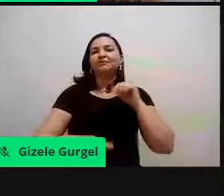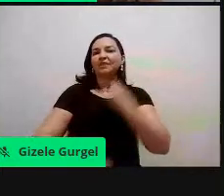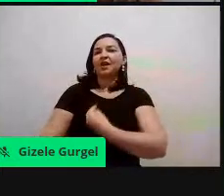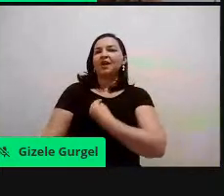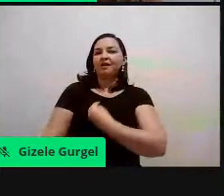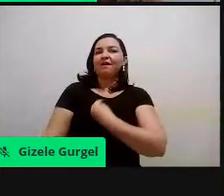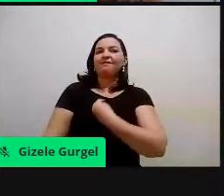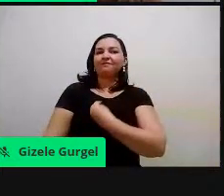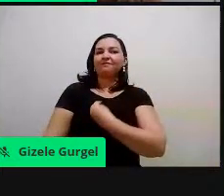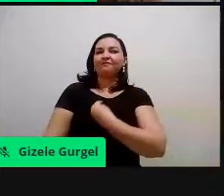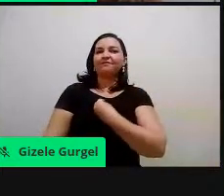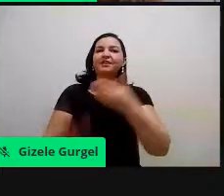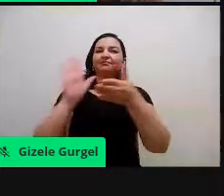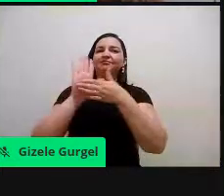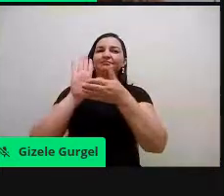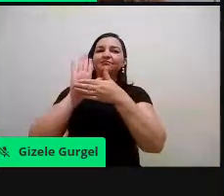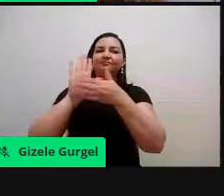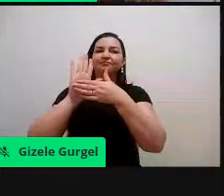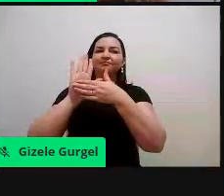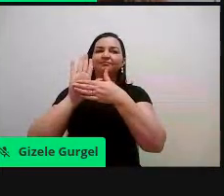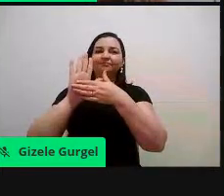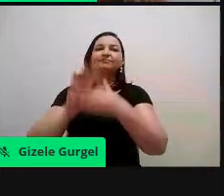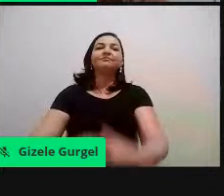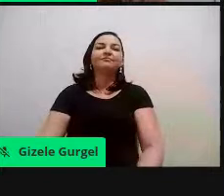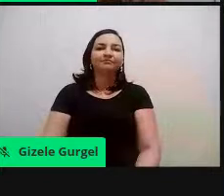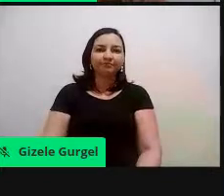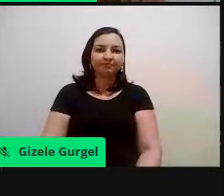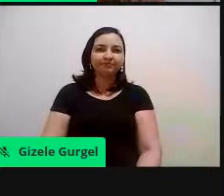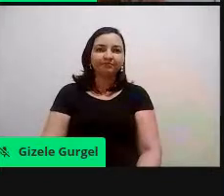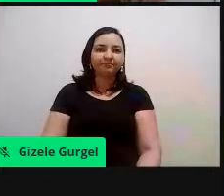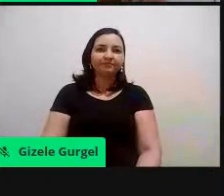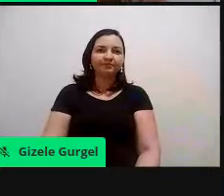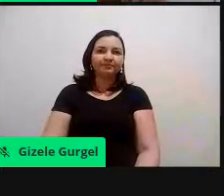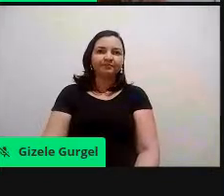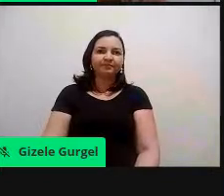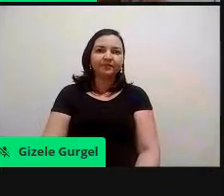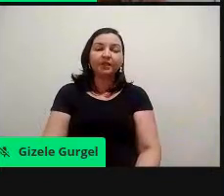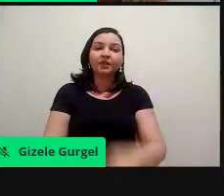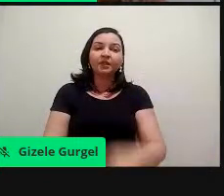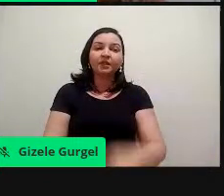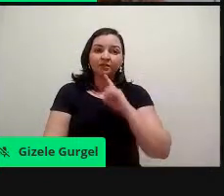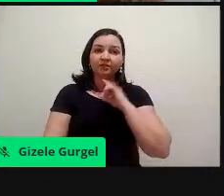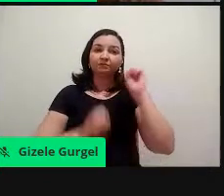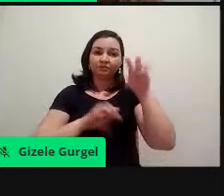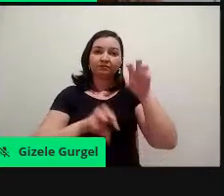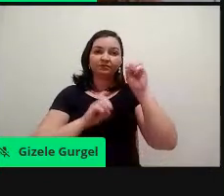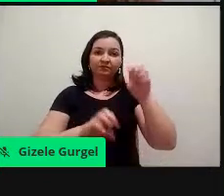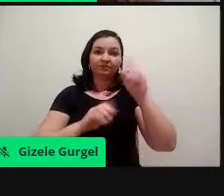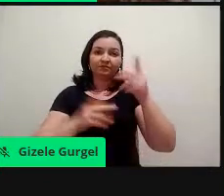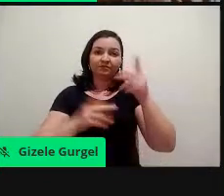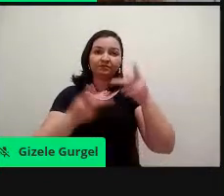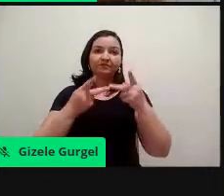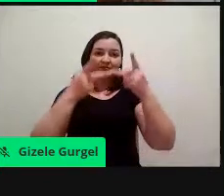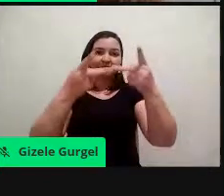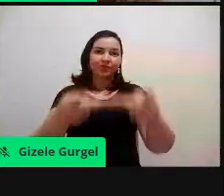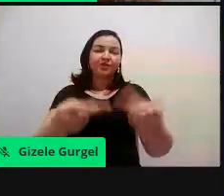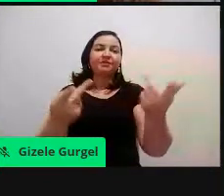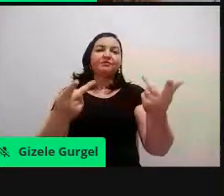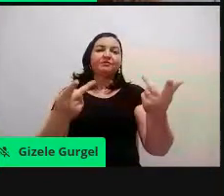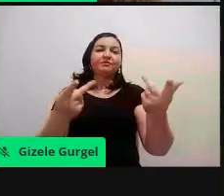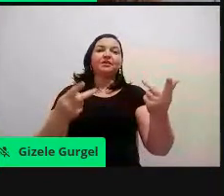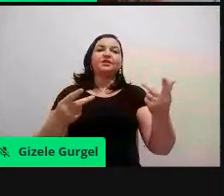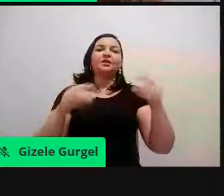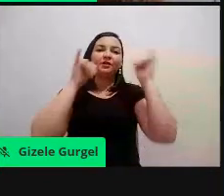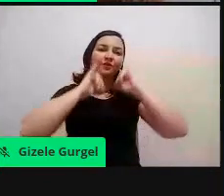proposta da sustentabilidade. Então, é isso que nós ensinamos nesse projeto, além de campanhas, dicas,